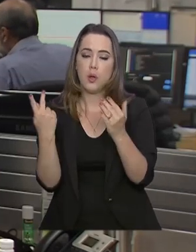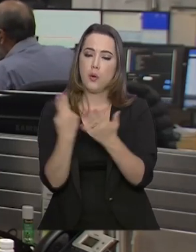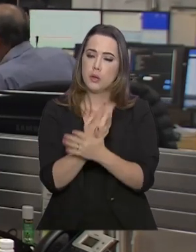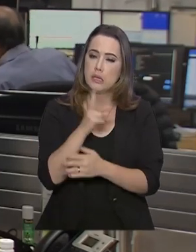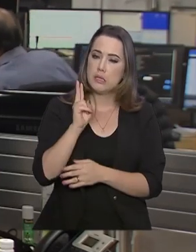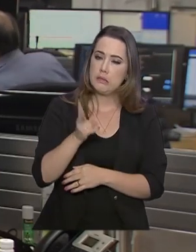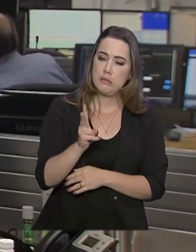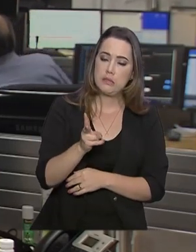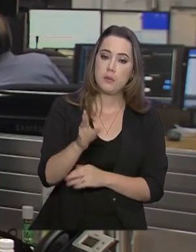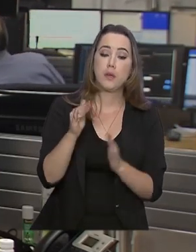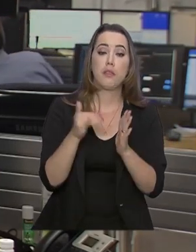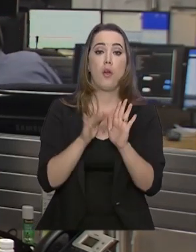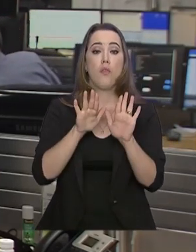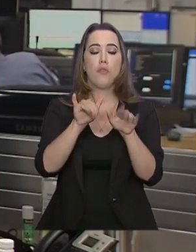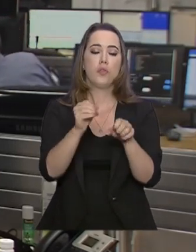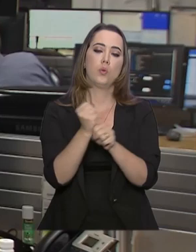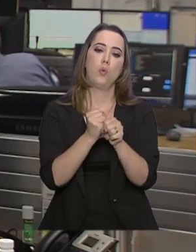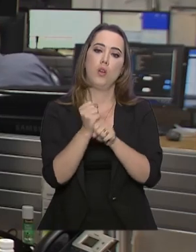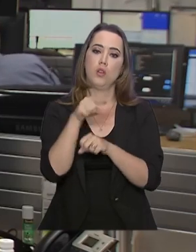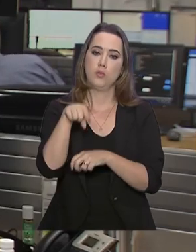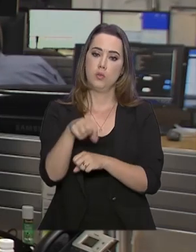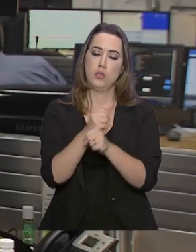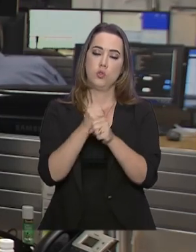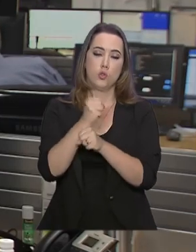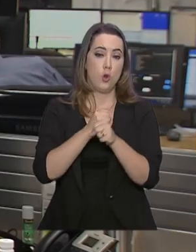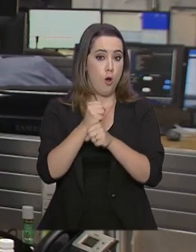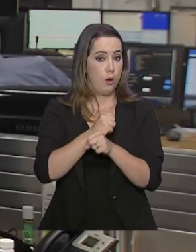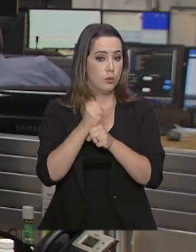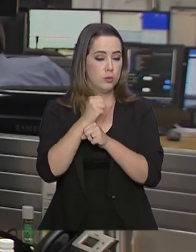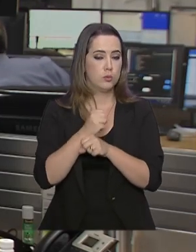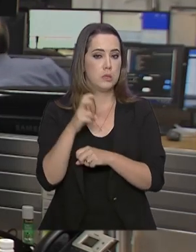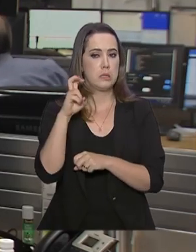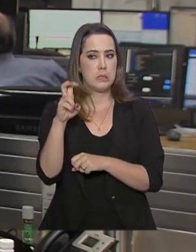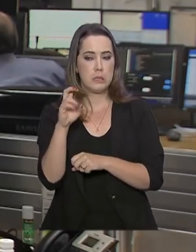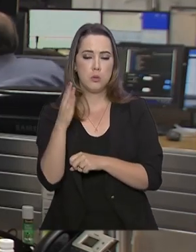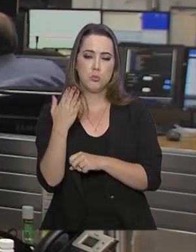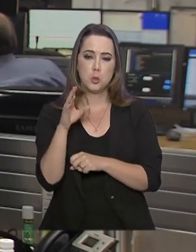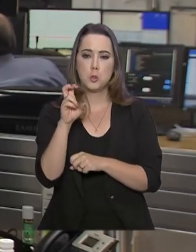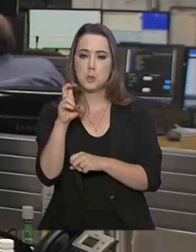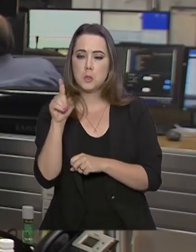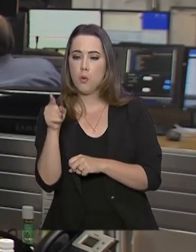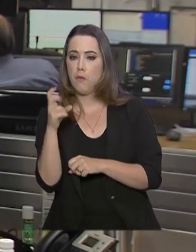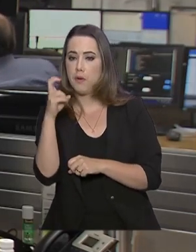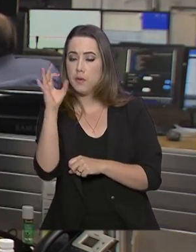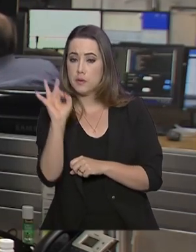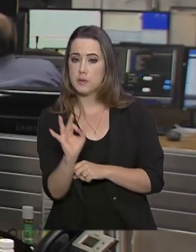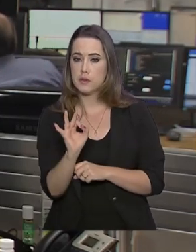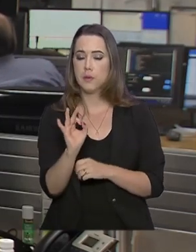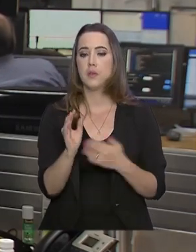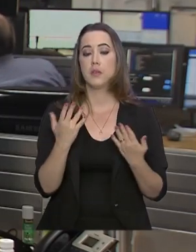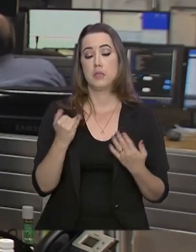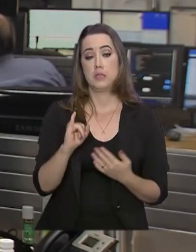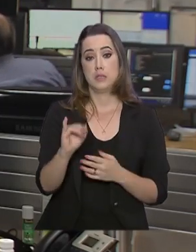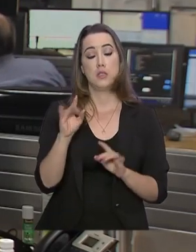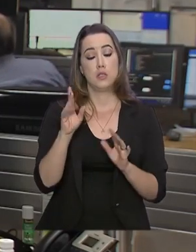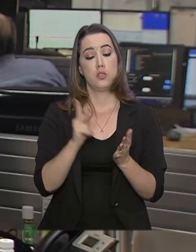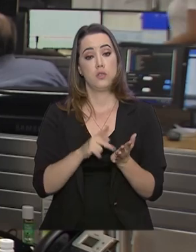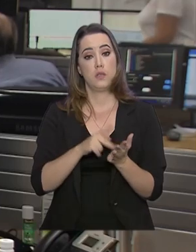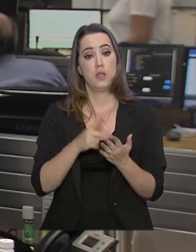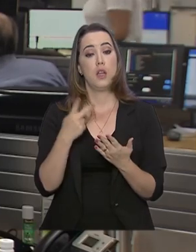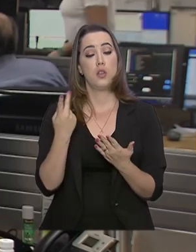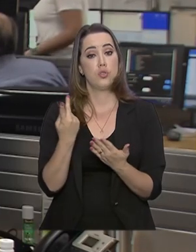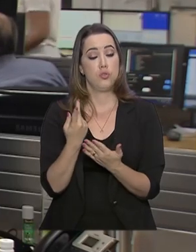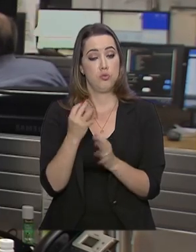até o final do ano e fechar 2019 entre 5% e 5,5%. Se isso de fato acontecer,